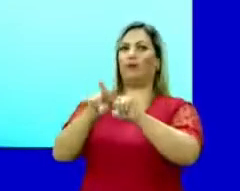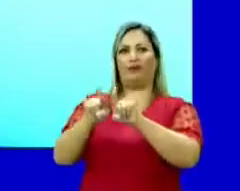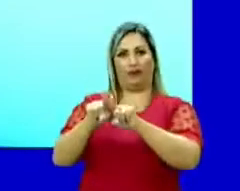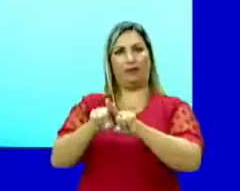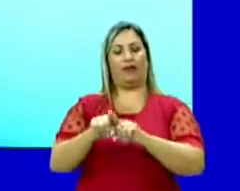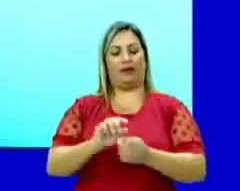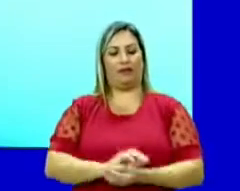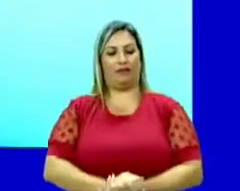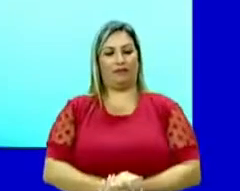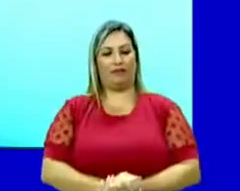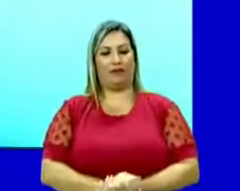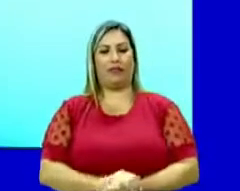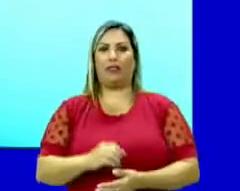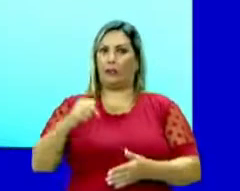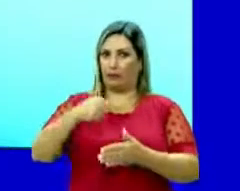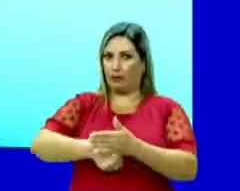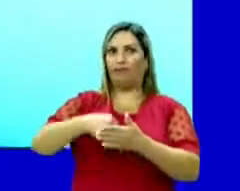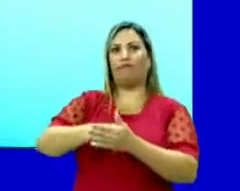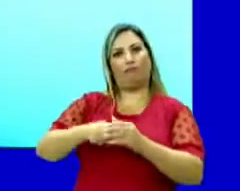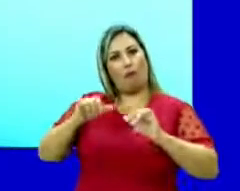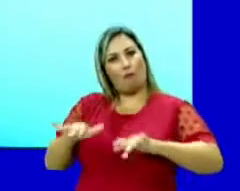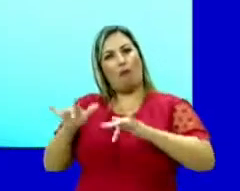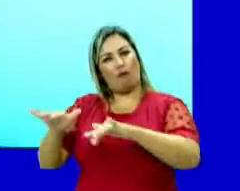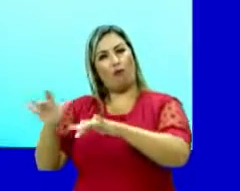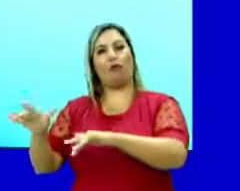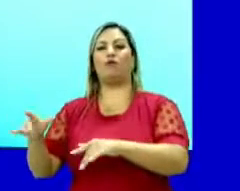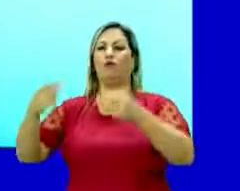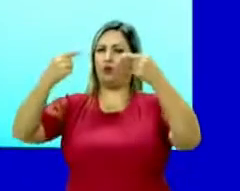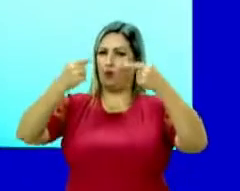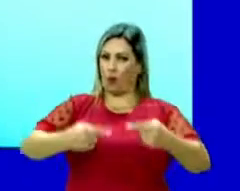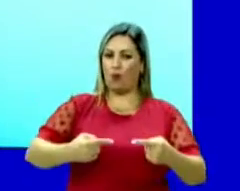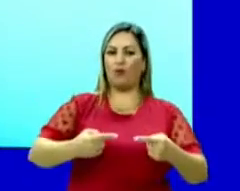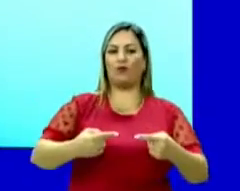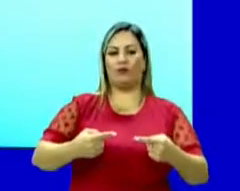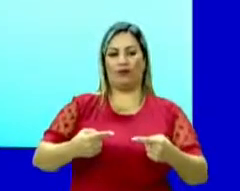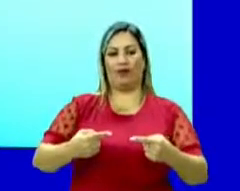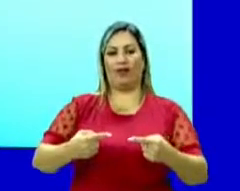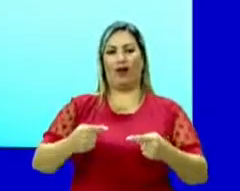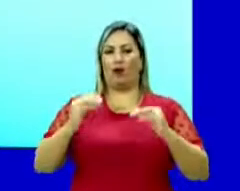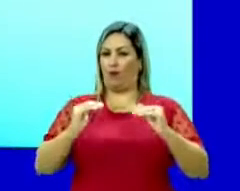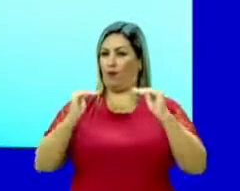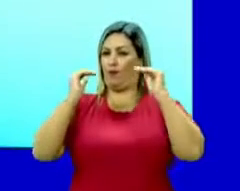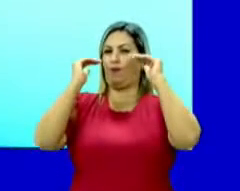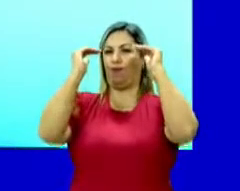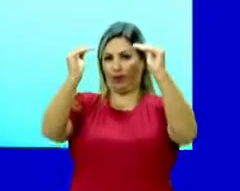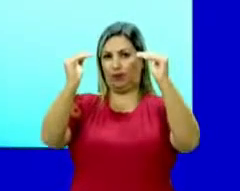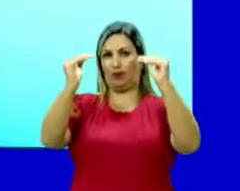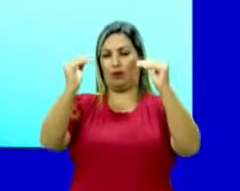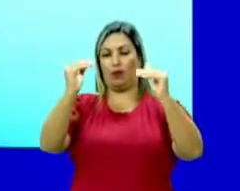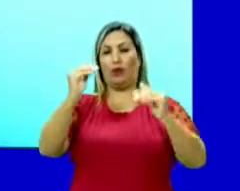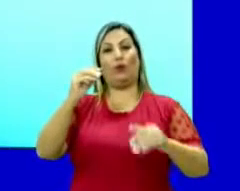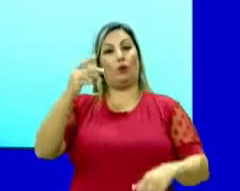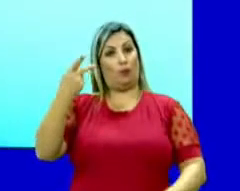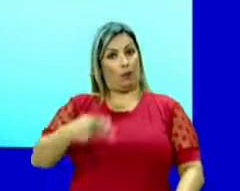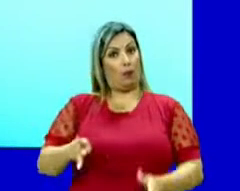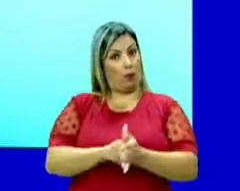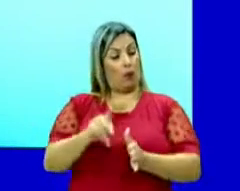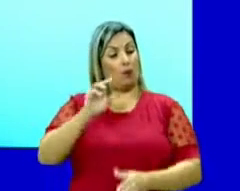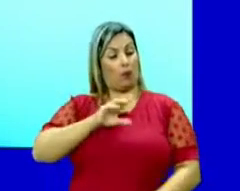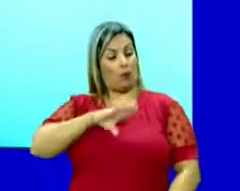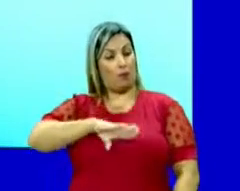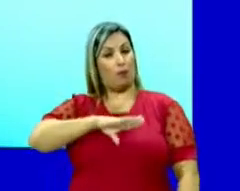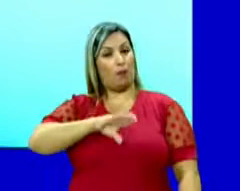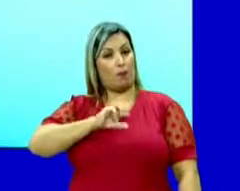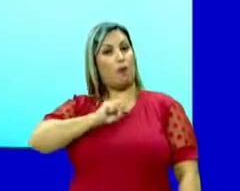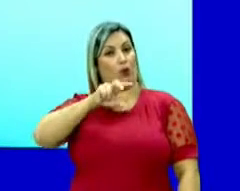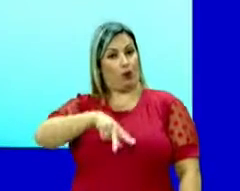muitos protestos contra essa opulência, a ostentação da corte portuguesa no Brasil